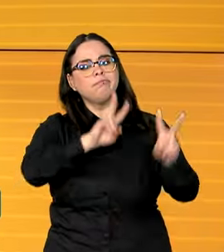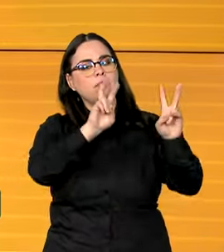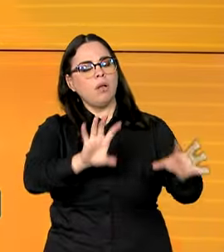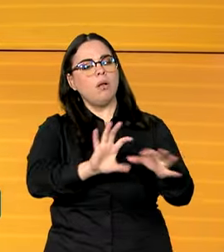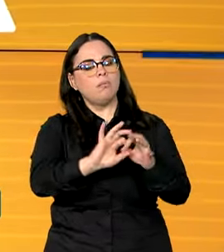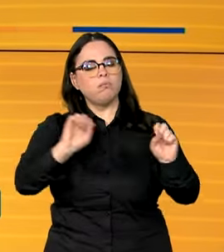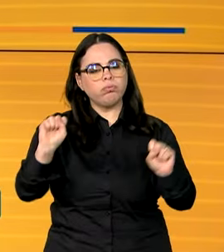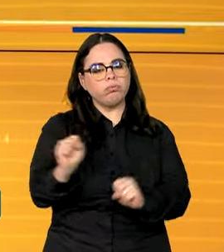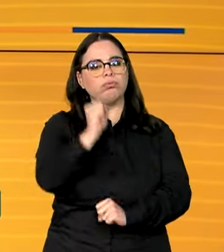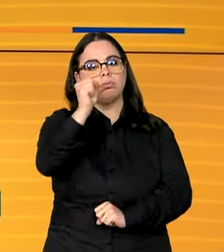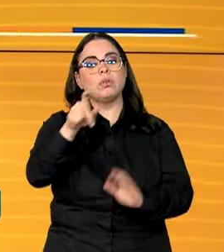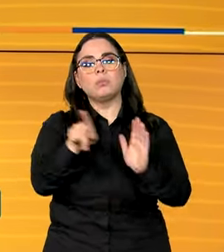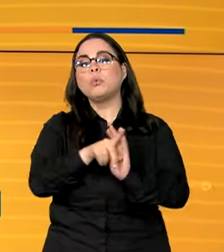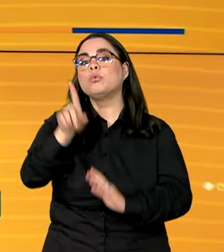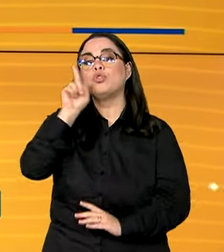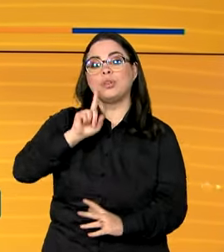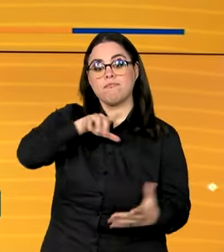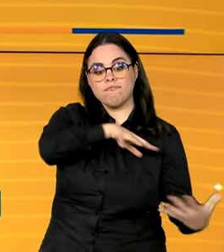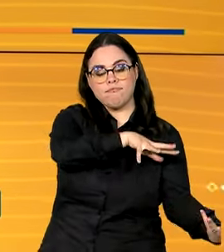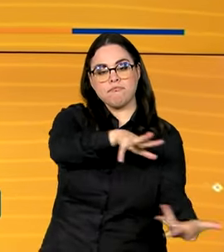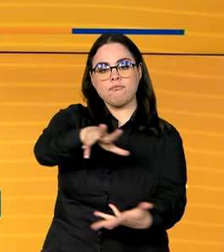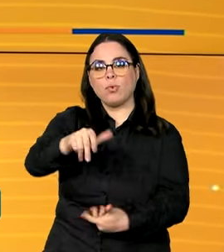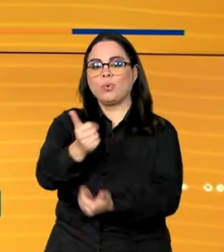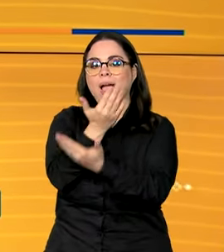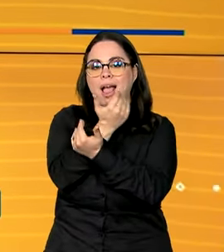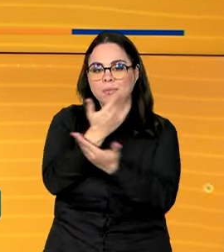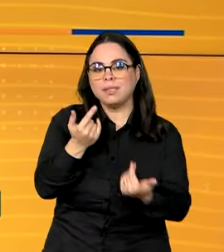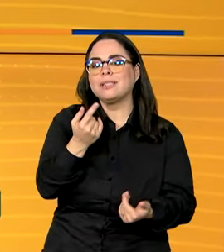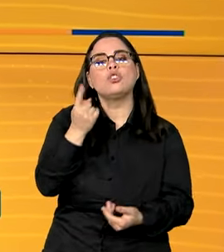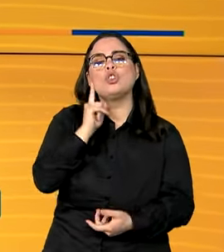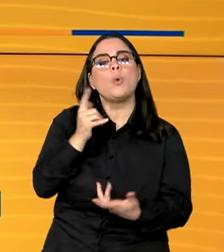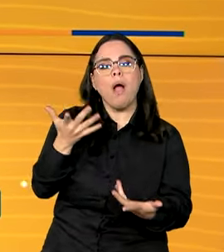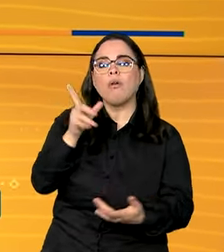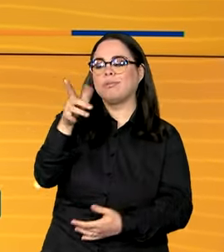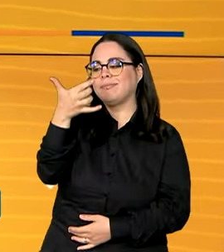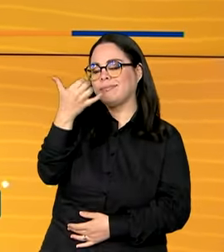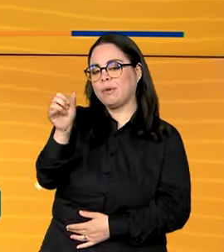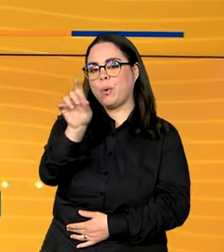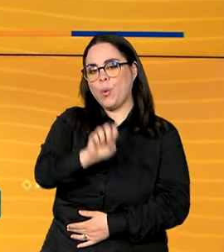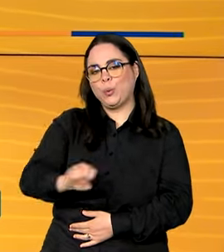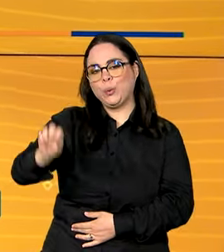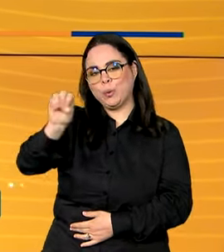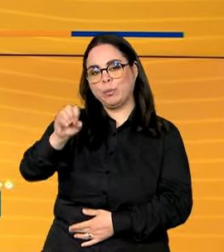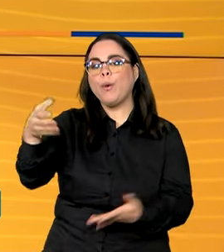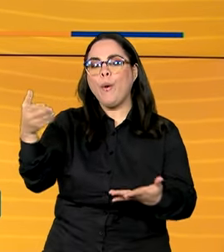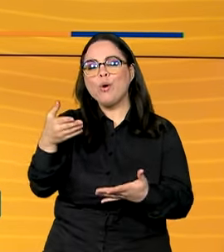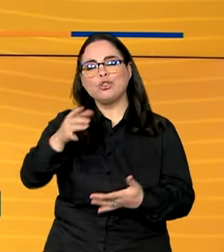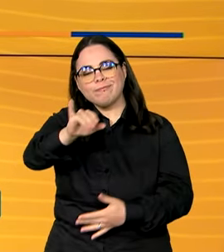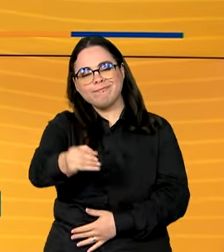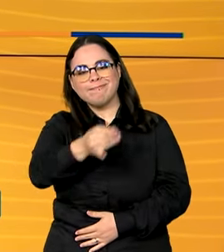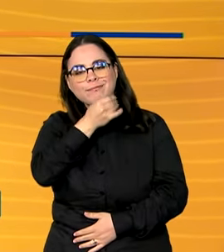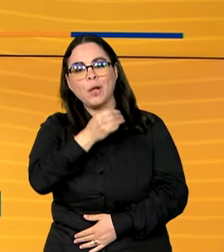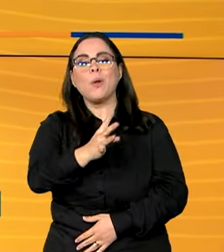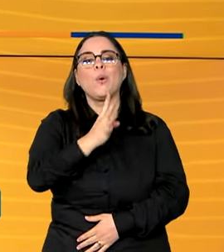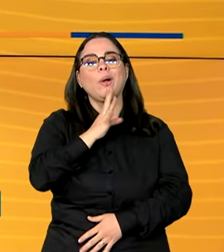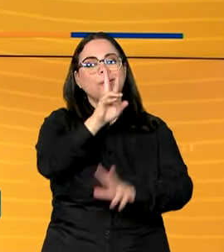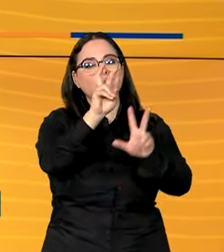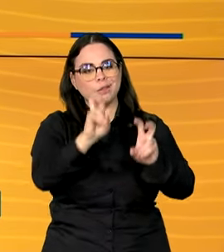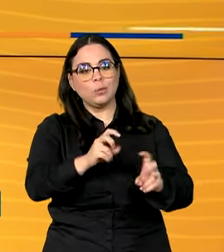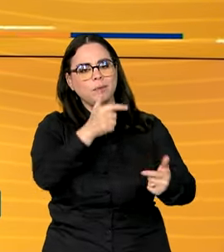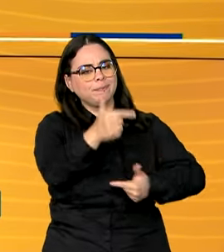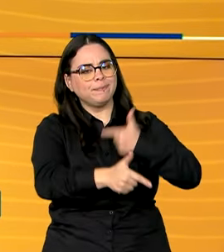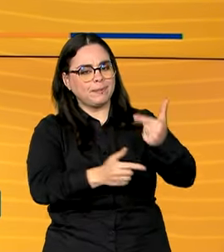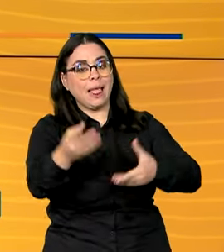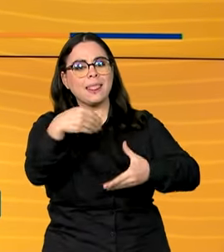mais destaque com a proximidade do Dia Mundial da Alimentação, em 16 de outubro. Por isso, hoje vamos aproveitar para conhecer mais